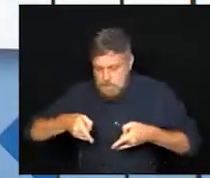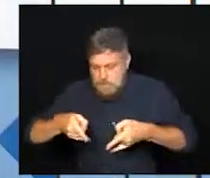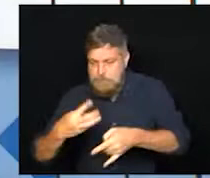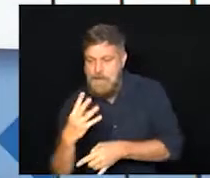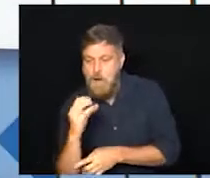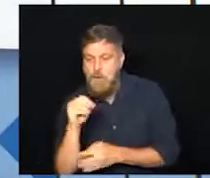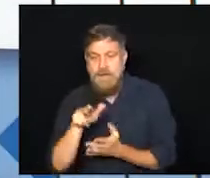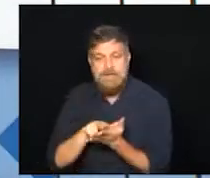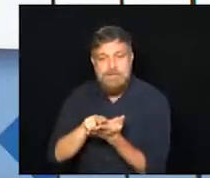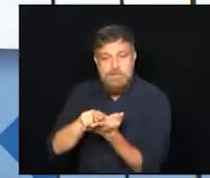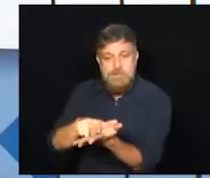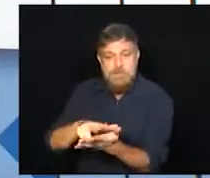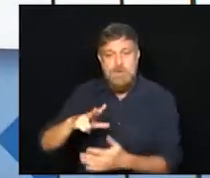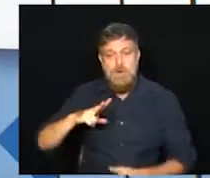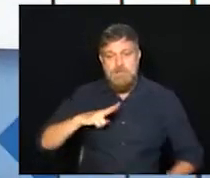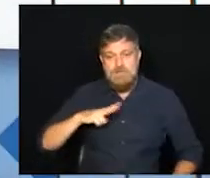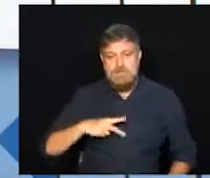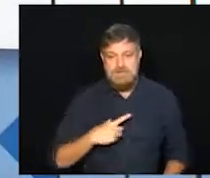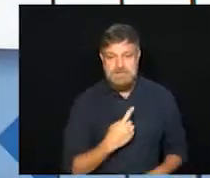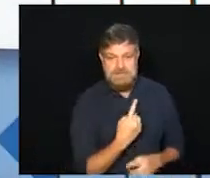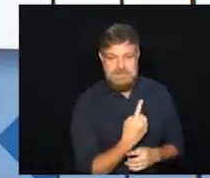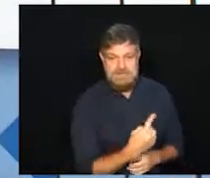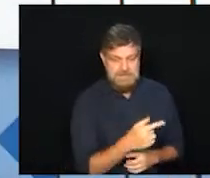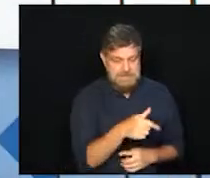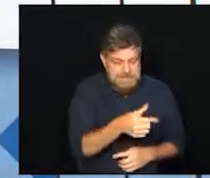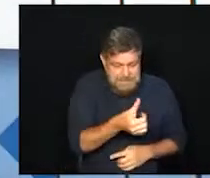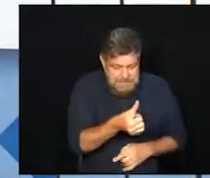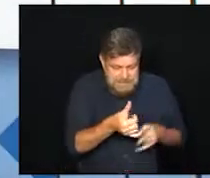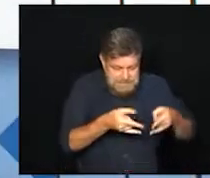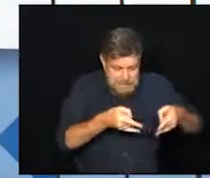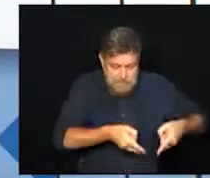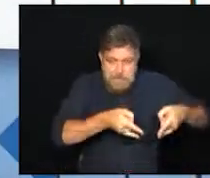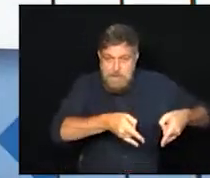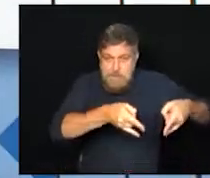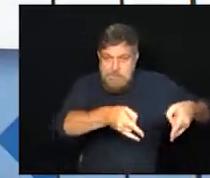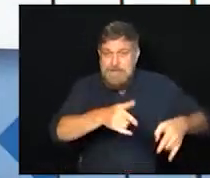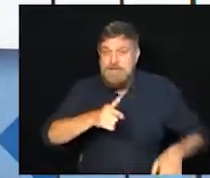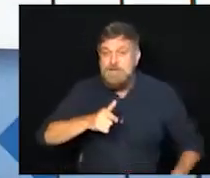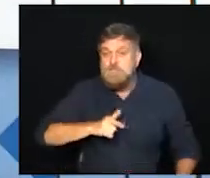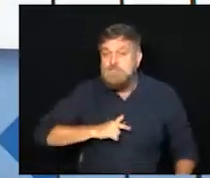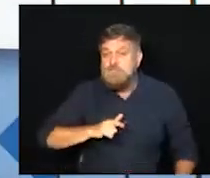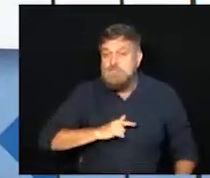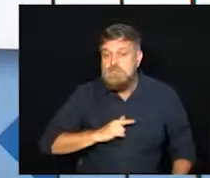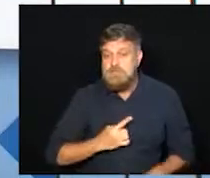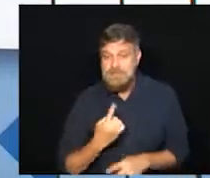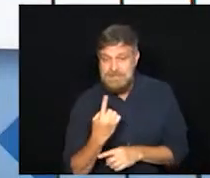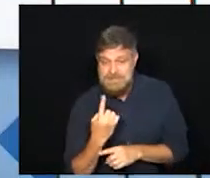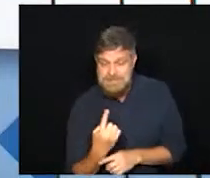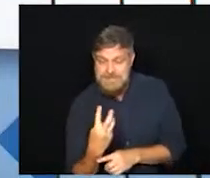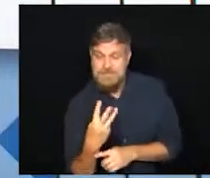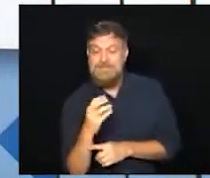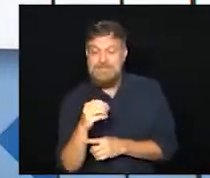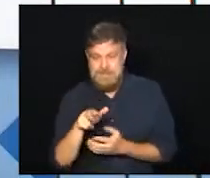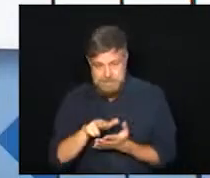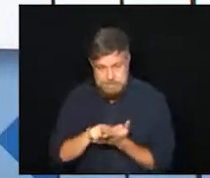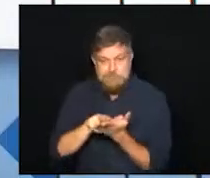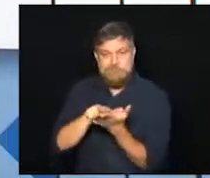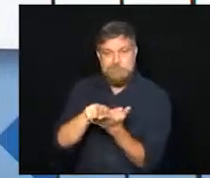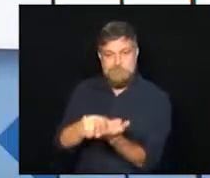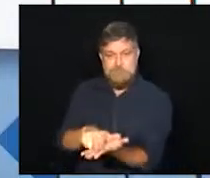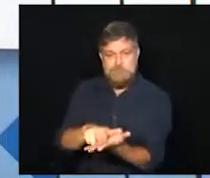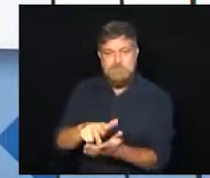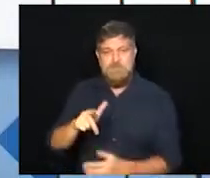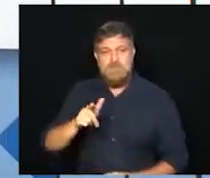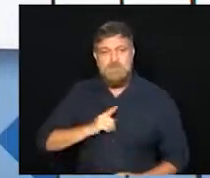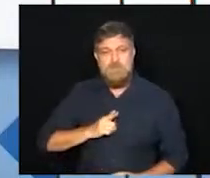e na rede particular 176 leitos disponíveis, dos quais 130 ocupados. Mas existe